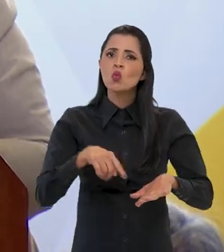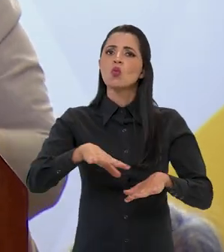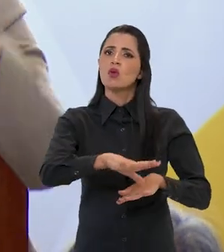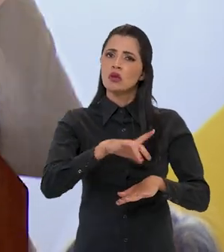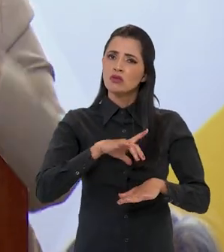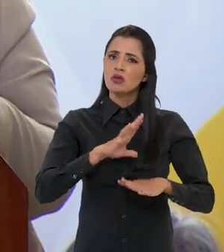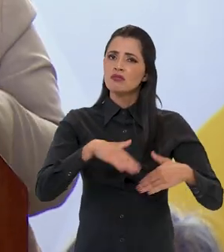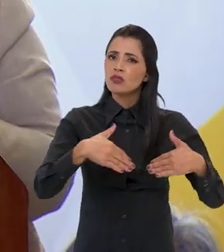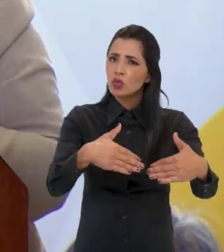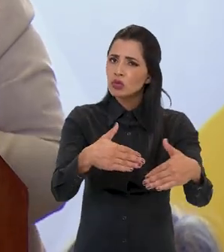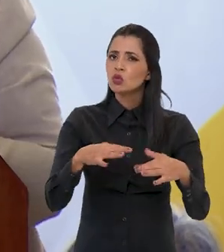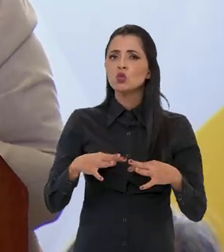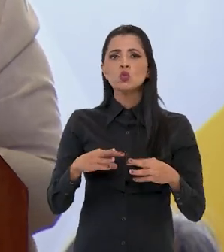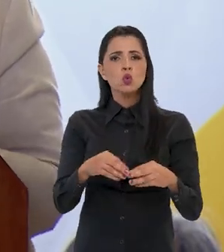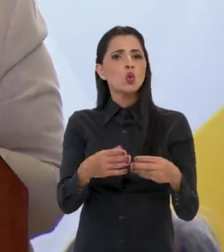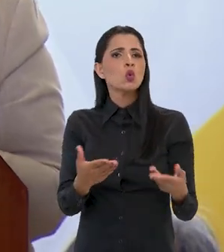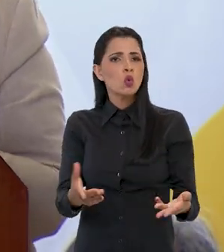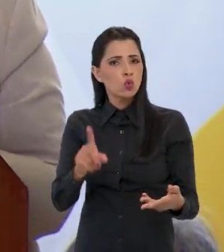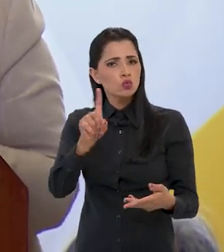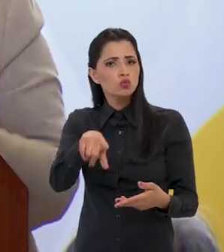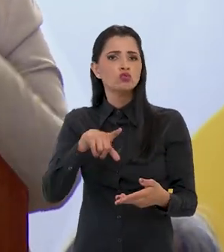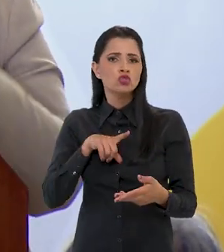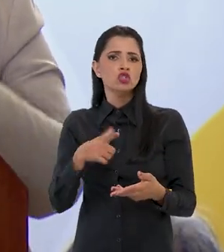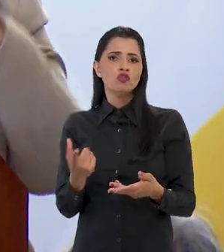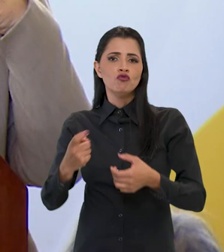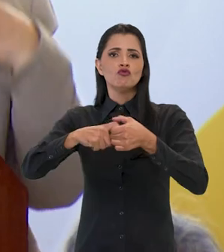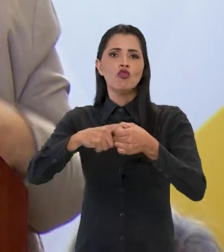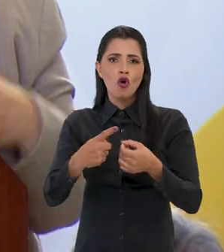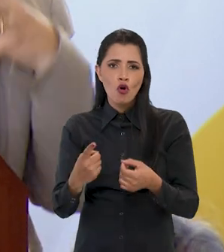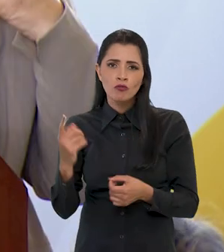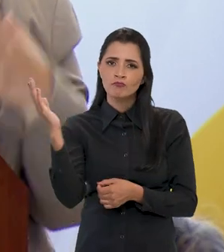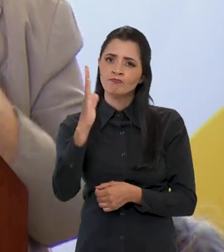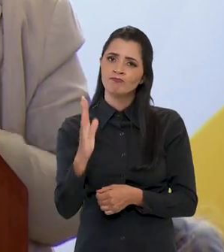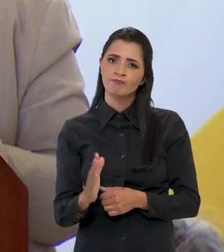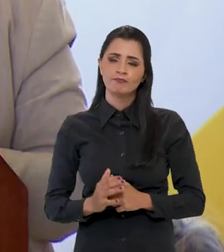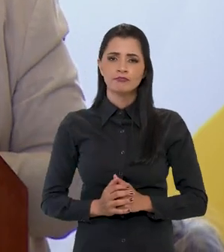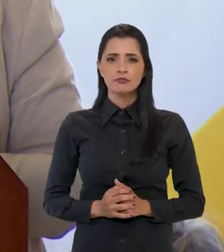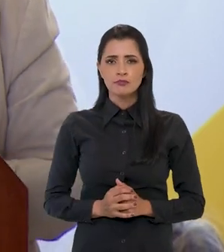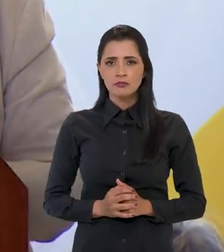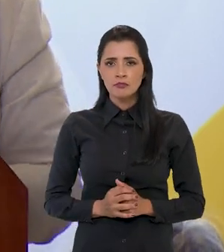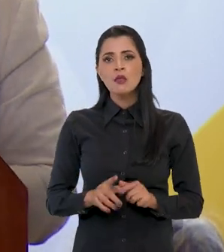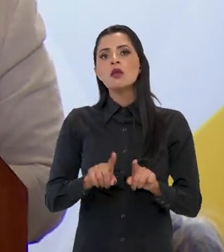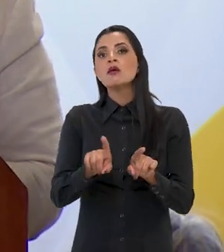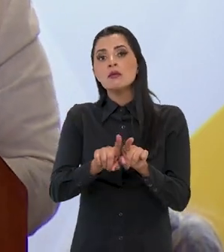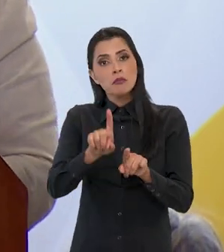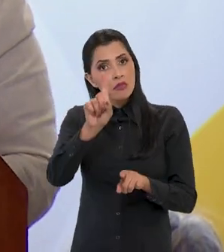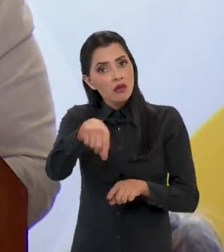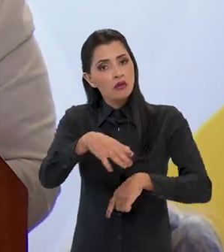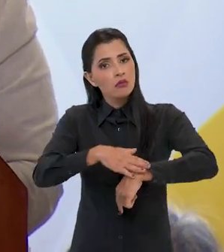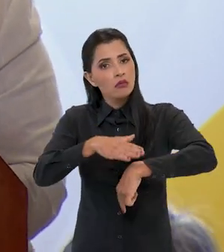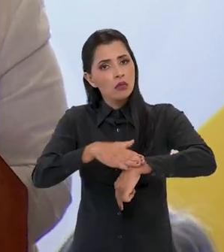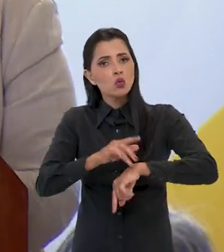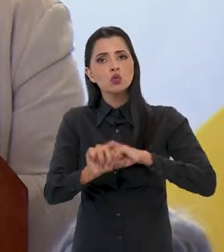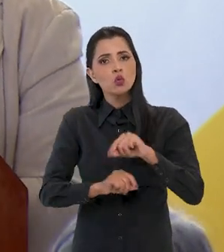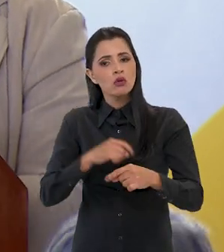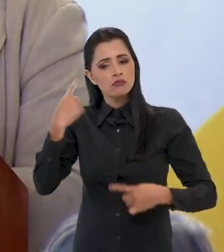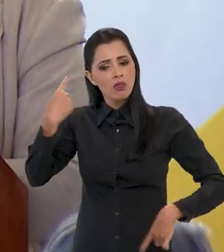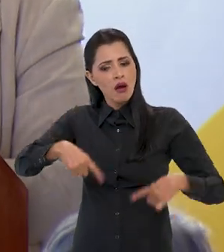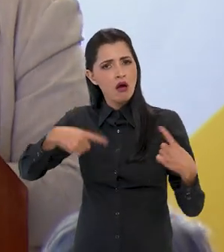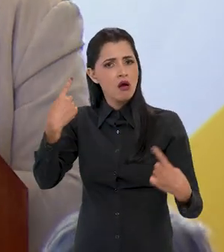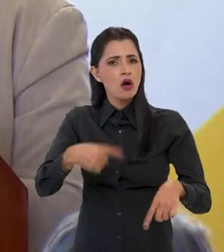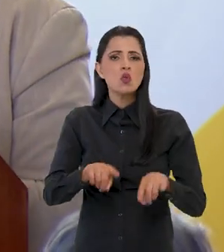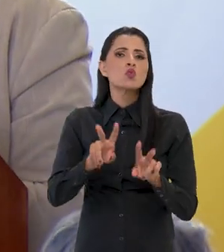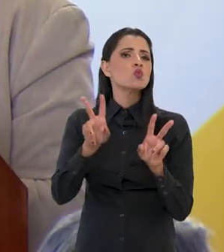incluídos em todo o processo de construção desse país. Mas também é o momento